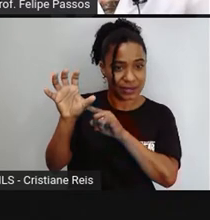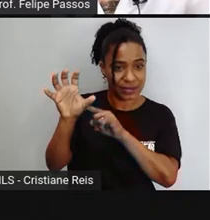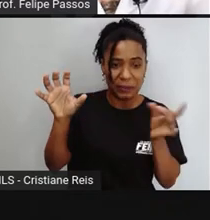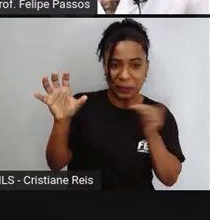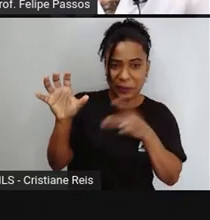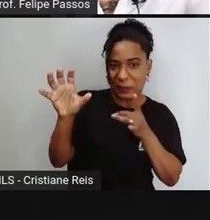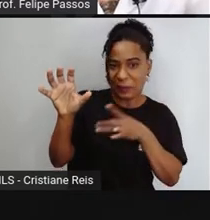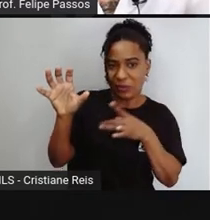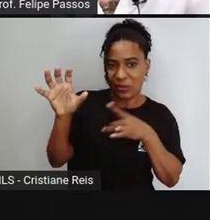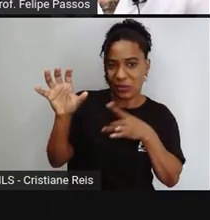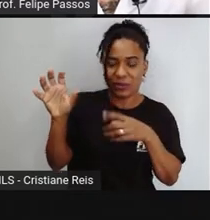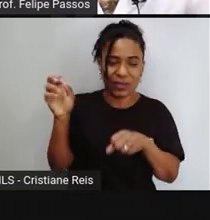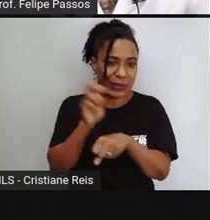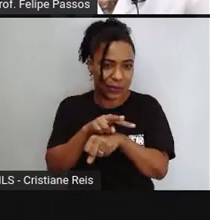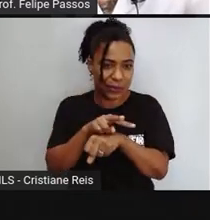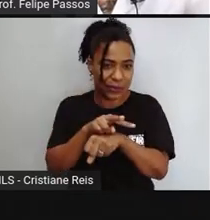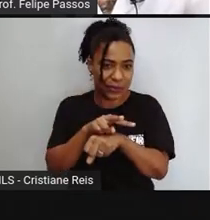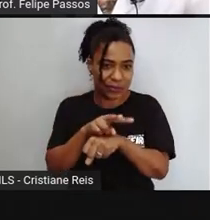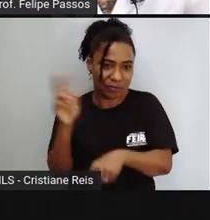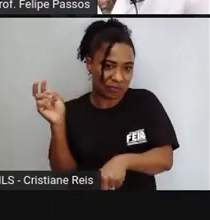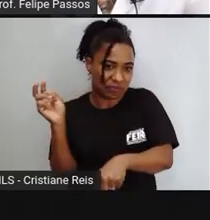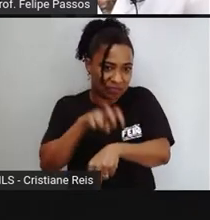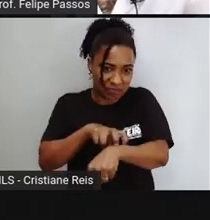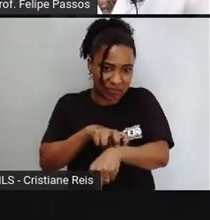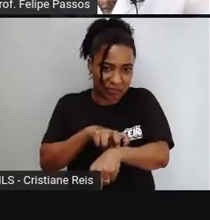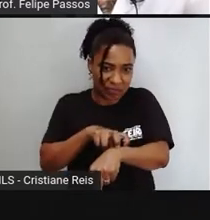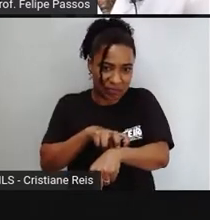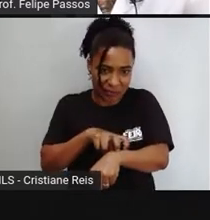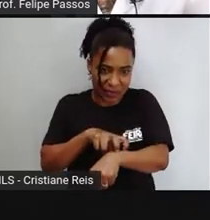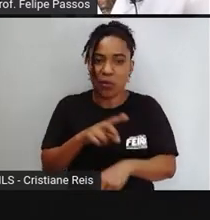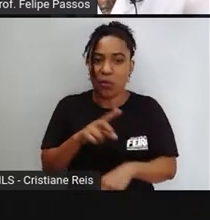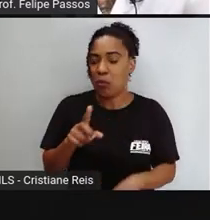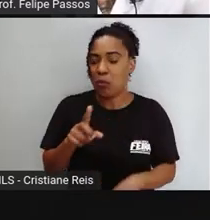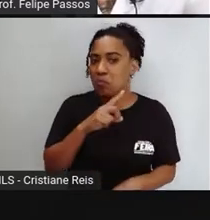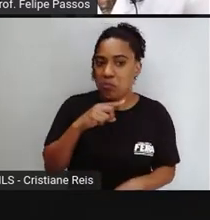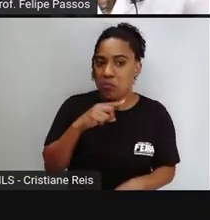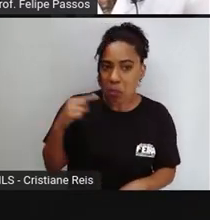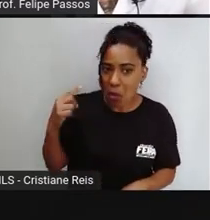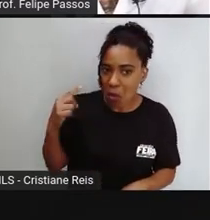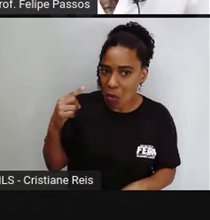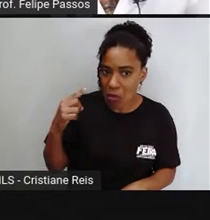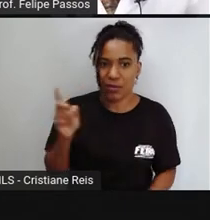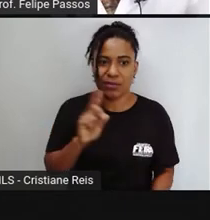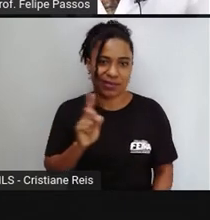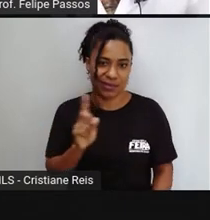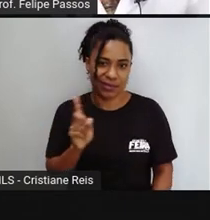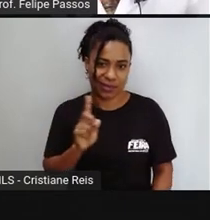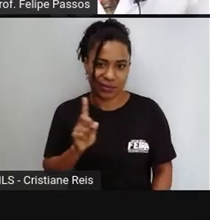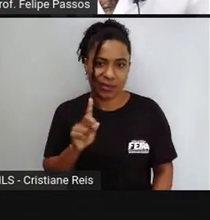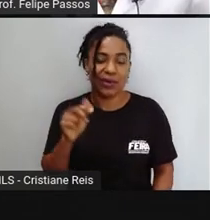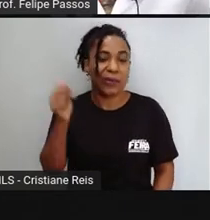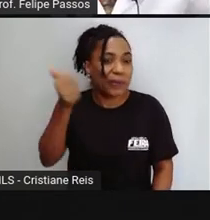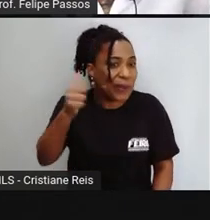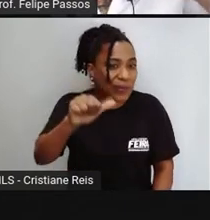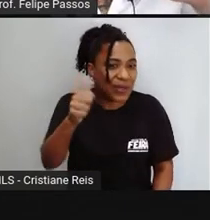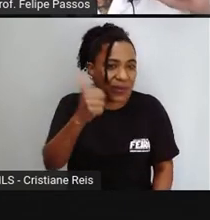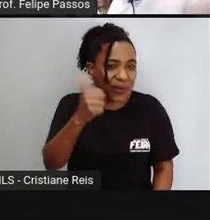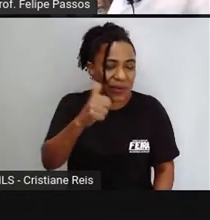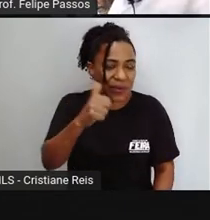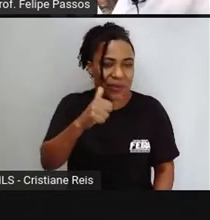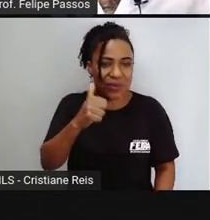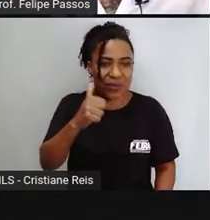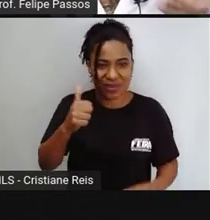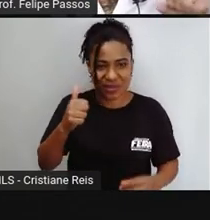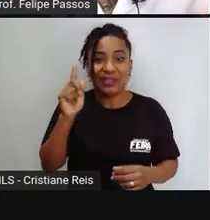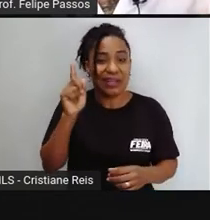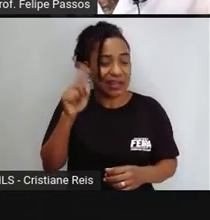venenosas. Uma picada de caranguejeira não faria tanto mal a um ser humano. Muito pior são esses pelinhos aqui que ela tem. Que esses pelinhos, sim,